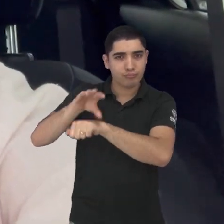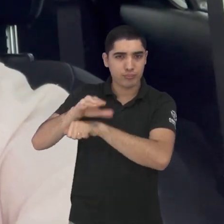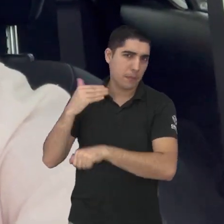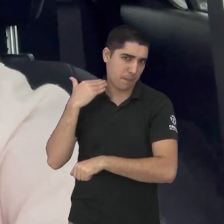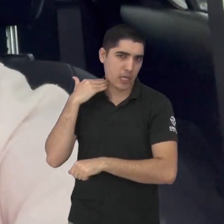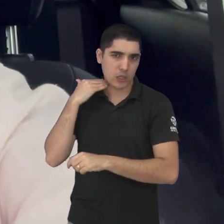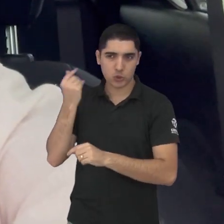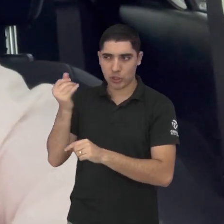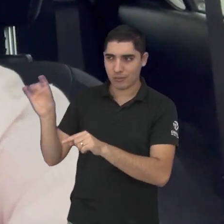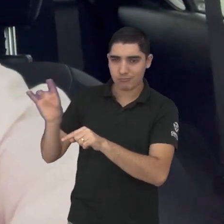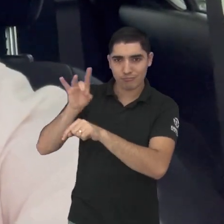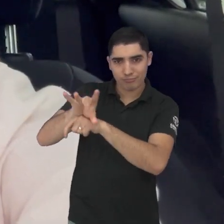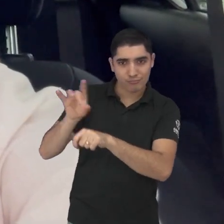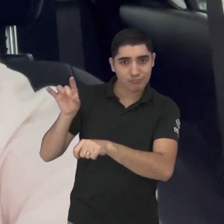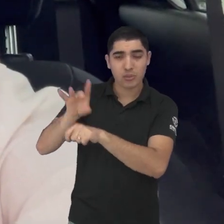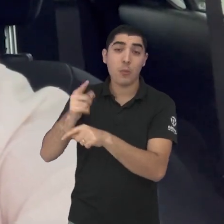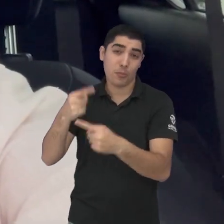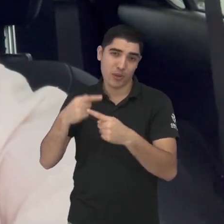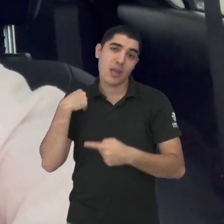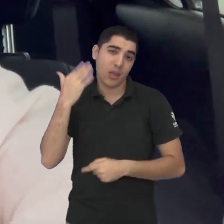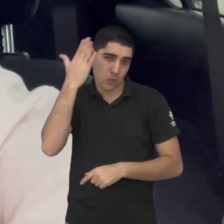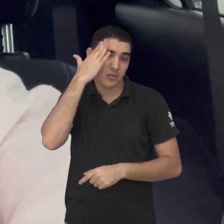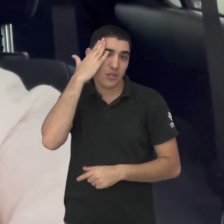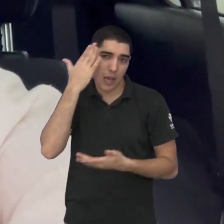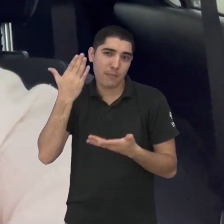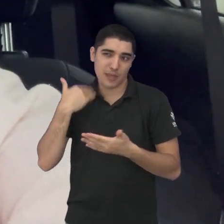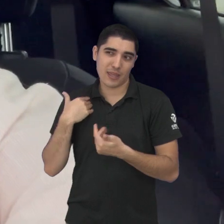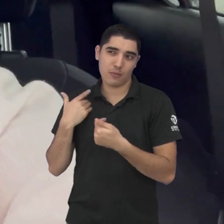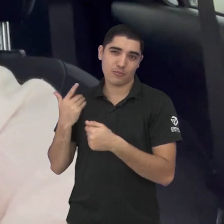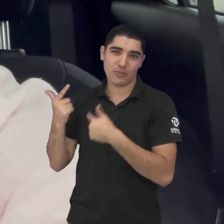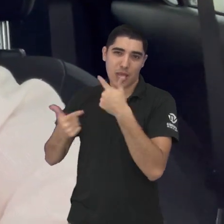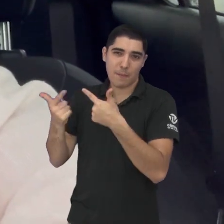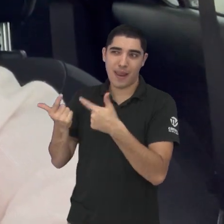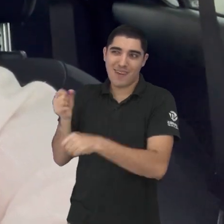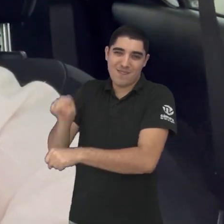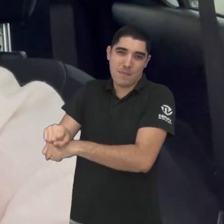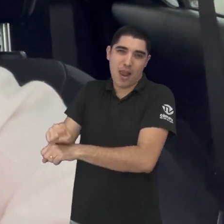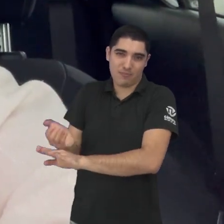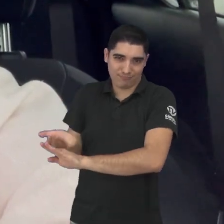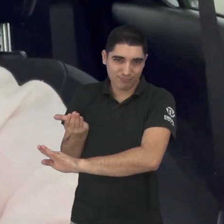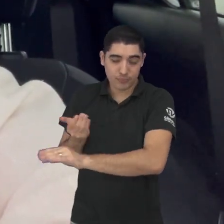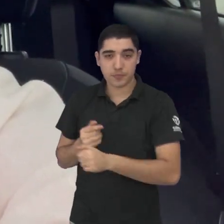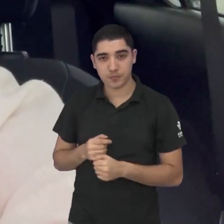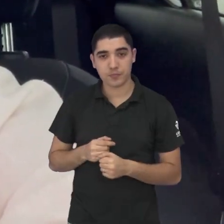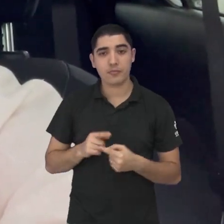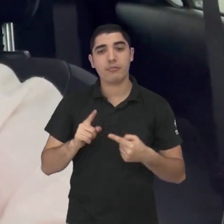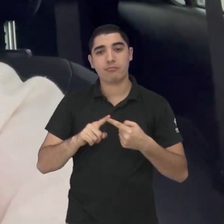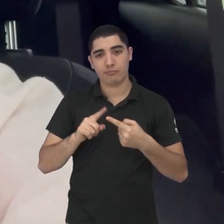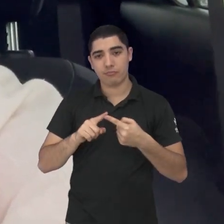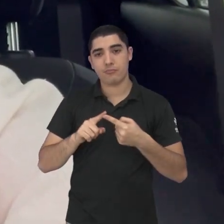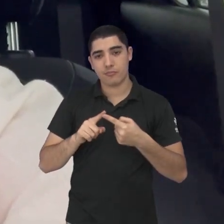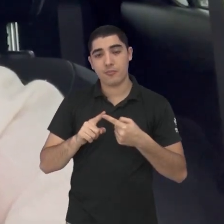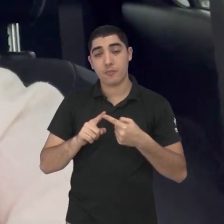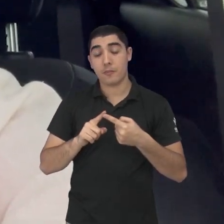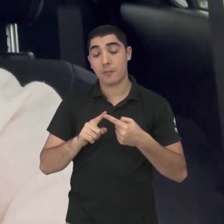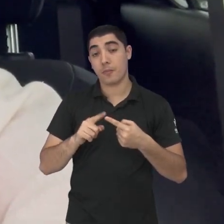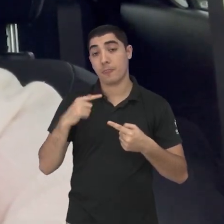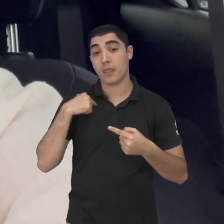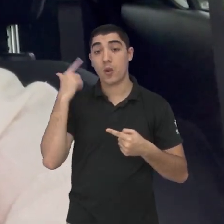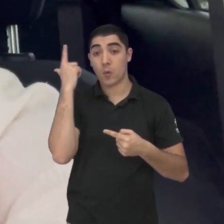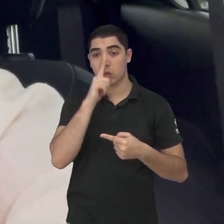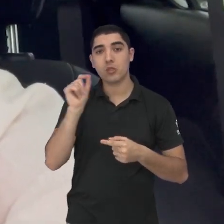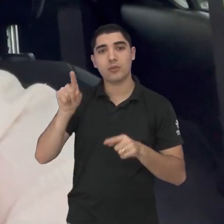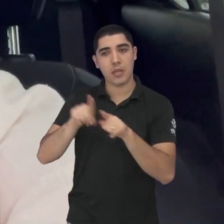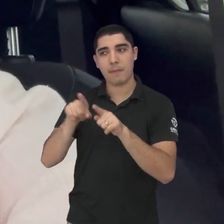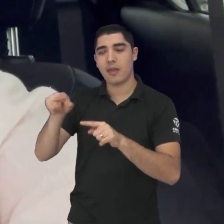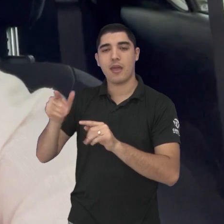eu sabia que eu ficaria esse tempo sem conseguir trabalhar contribuir, né? Consegui pegar